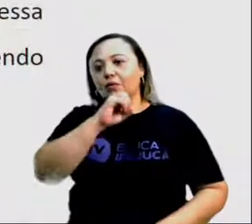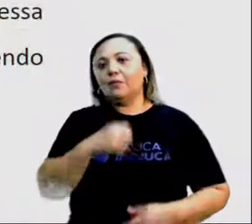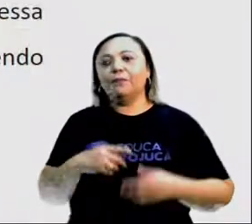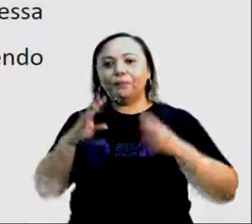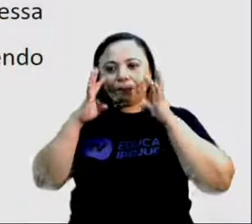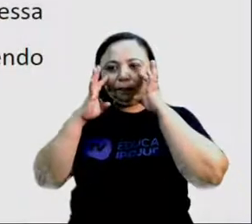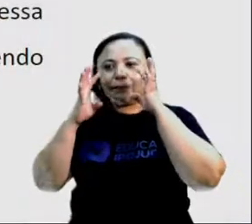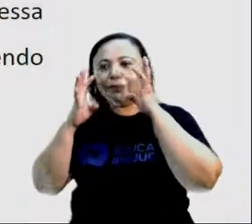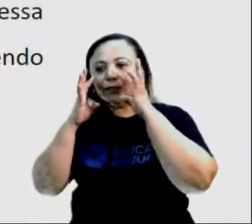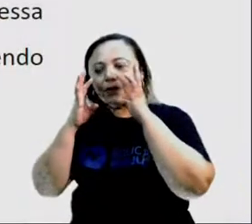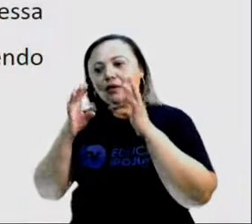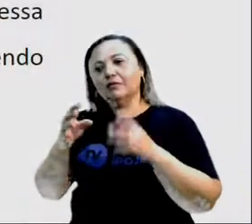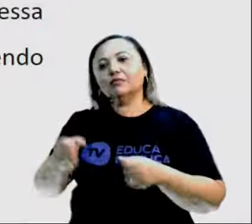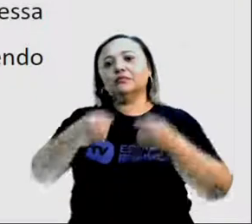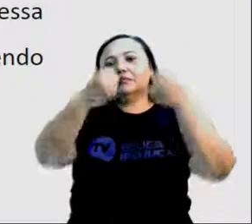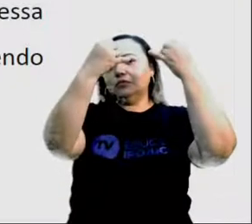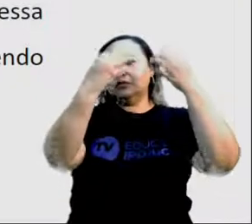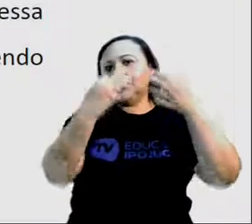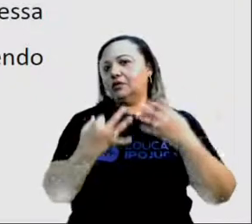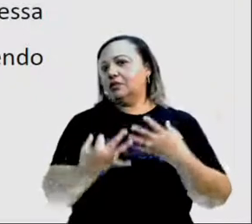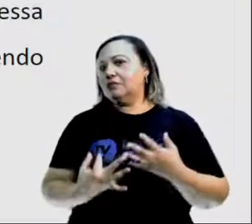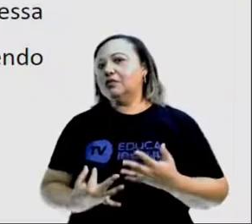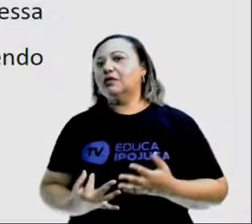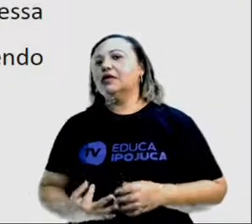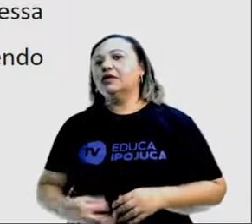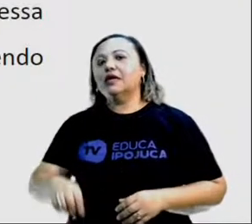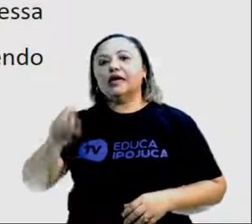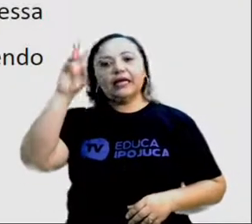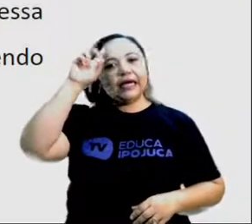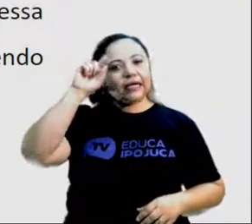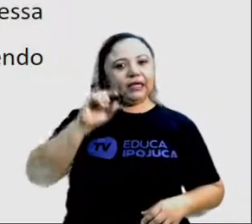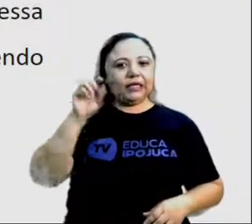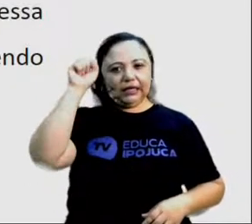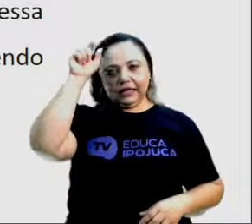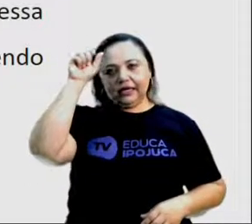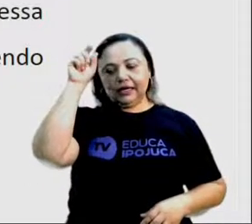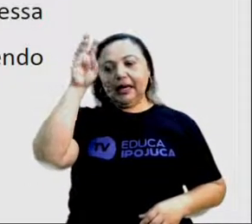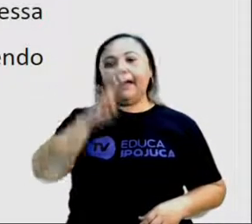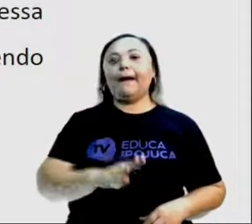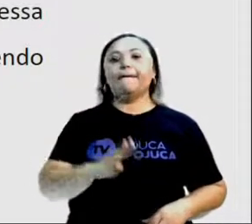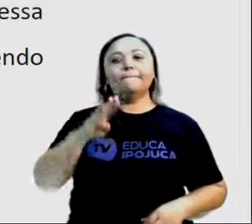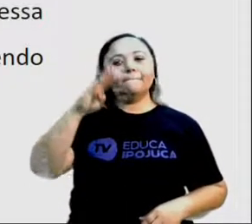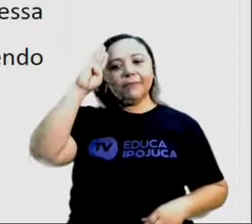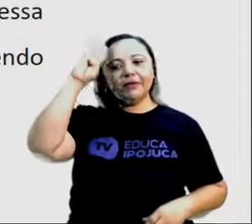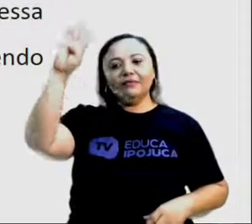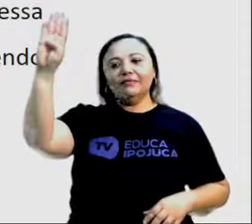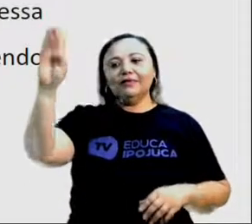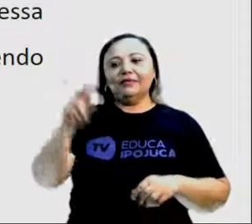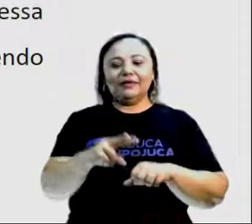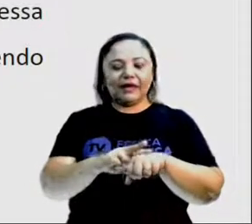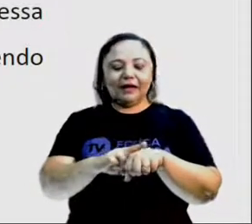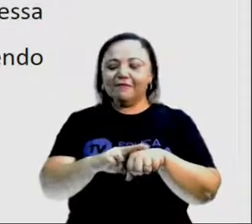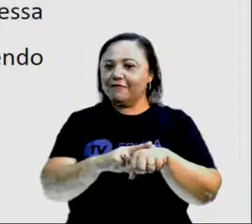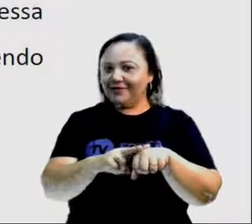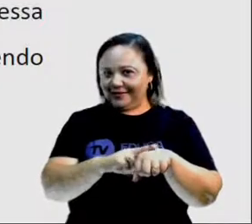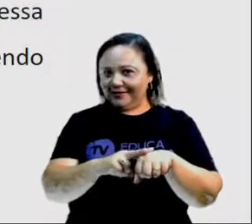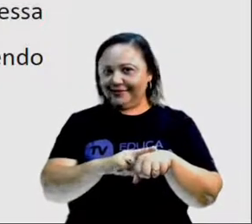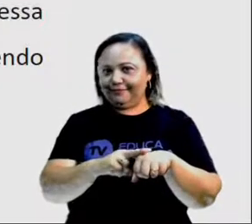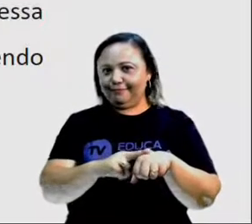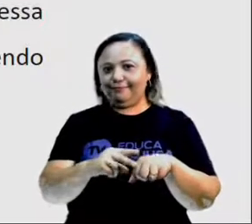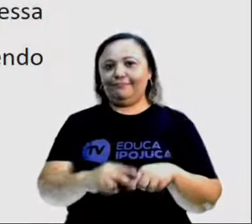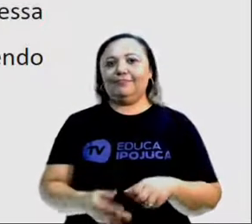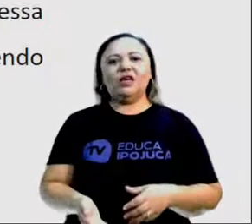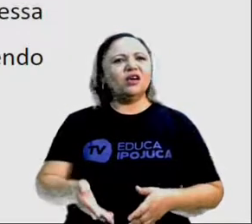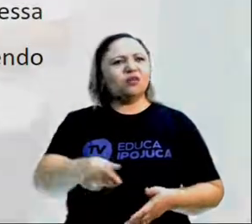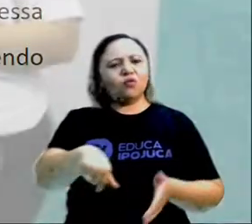Observamos aqui uma explicação sintética da ideia principal. Eu deixei marcado em verde. A ideia principal que já vem